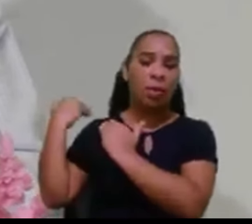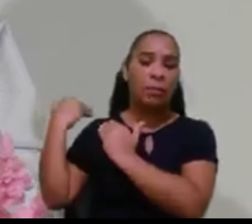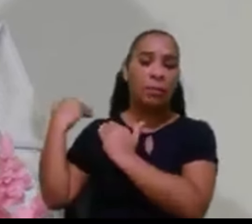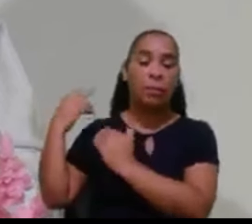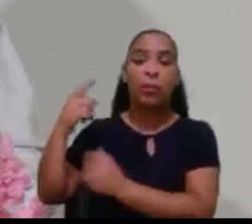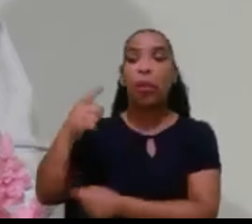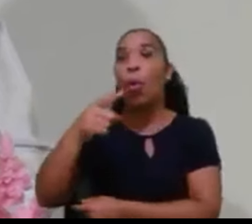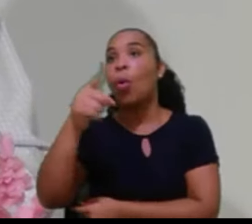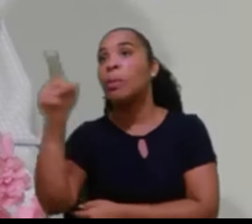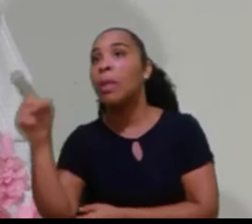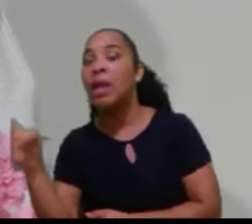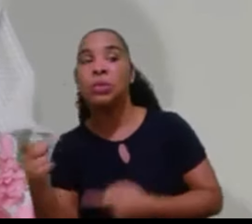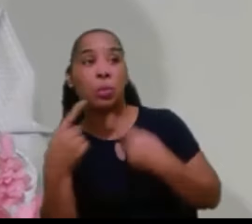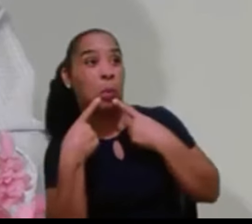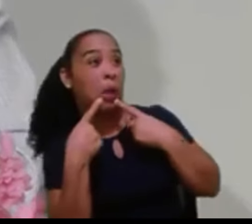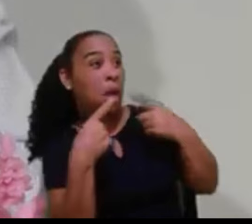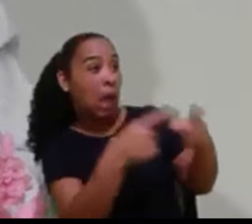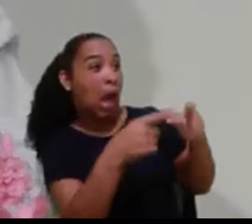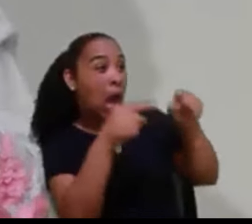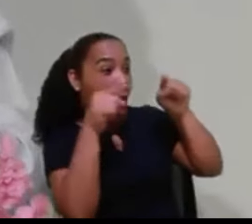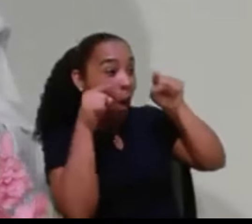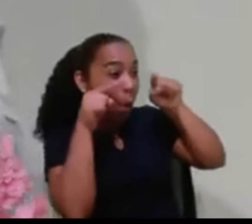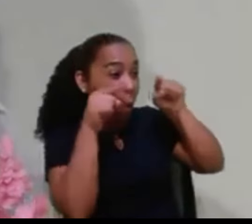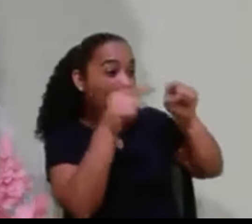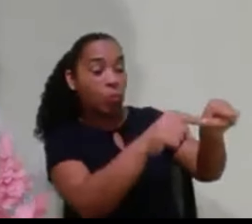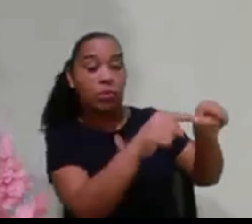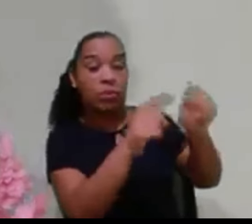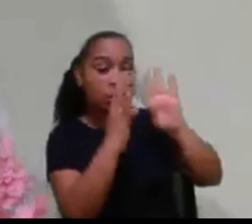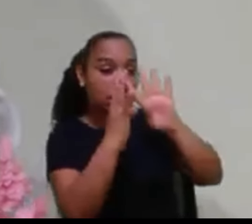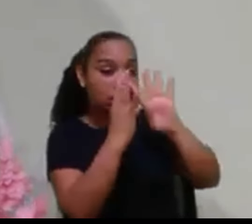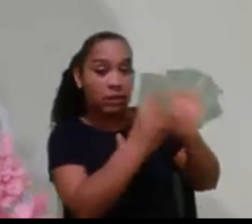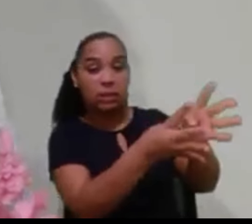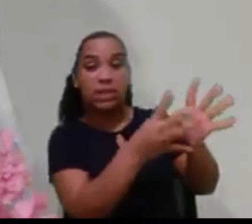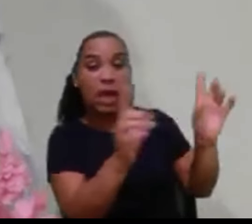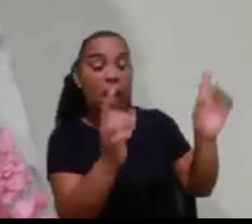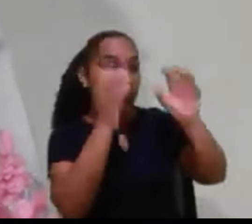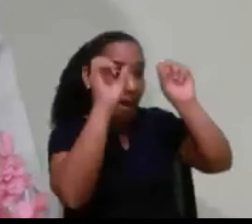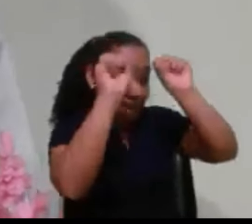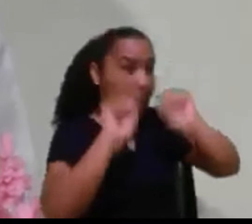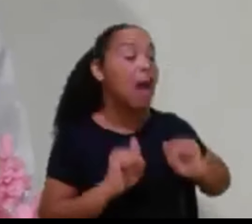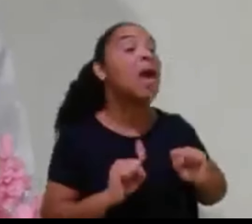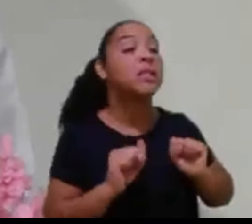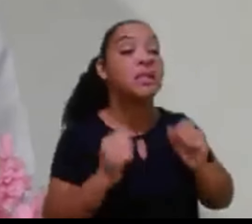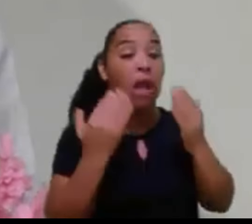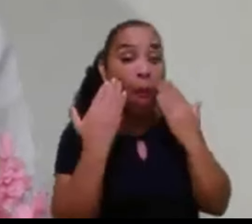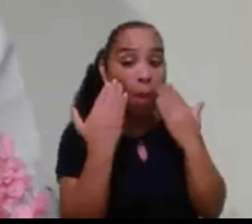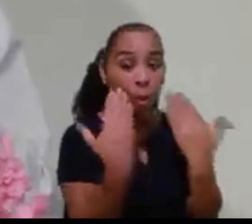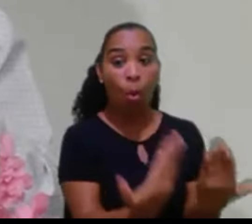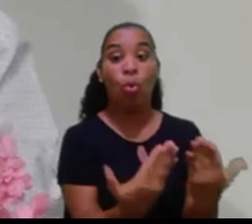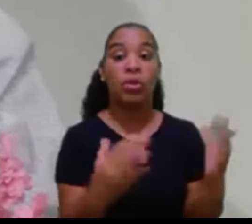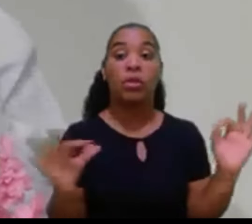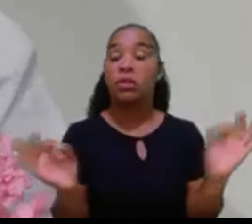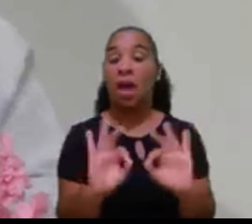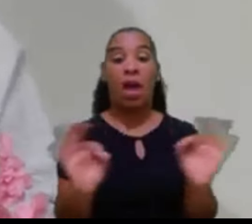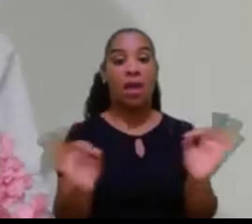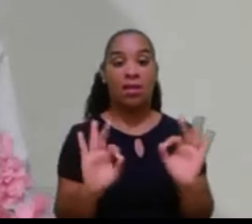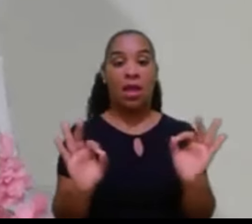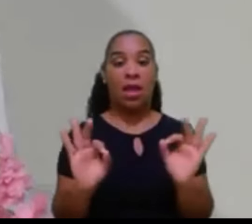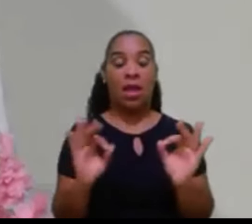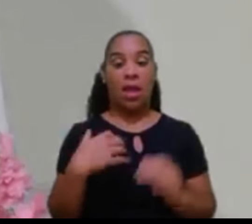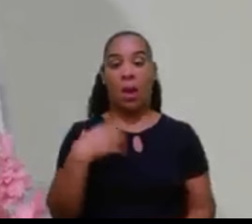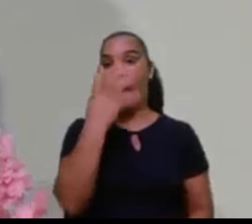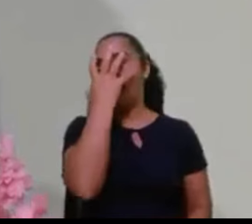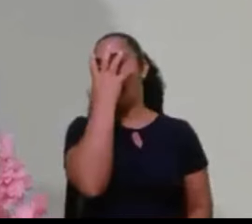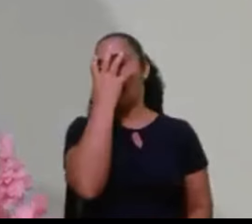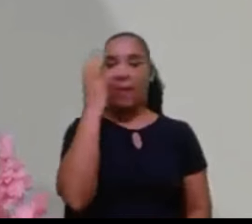desmoralizar. Ninguém me vai desmascarar. Porque eu não estou usando máscara. Eu estou